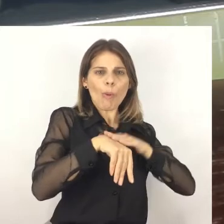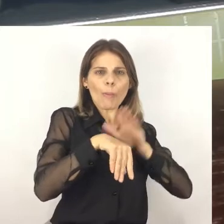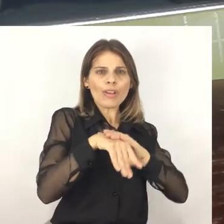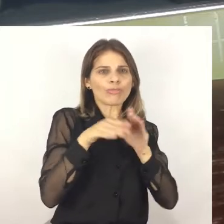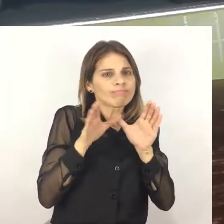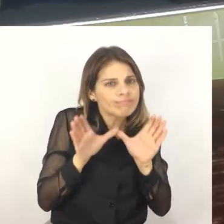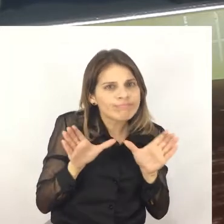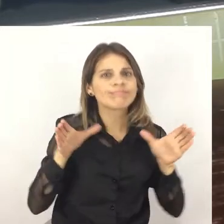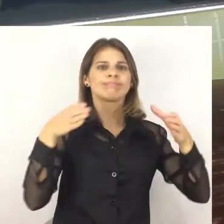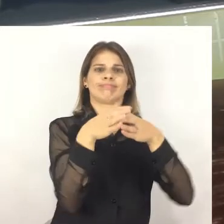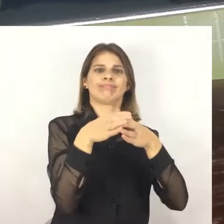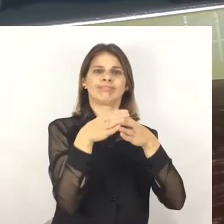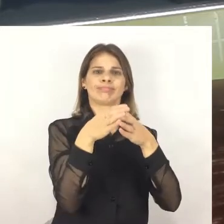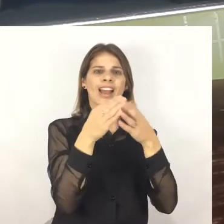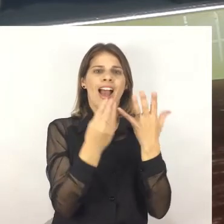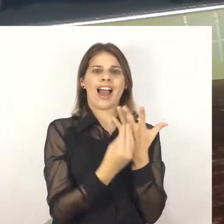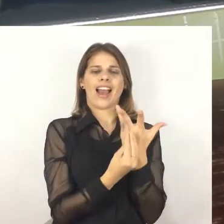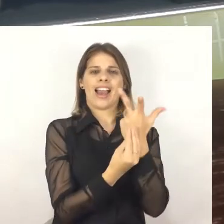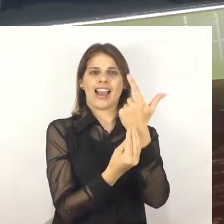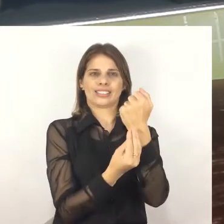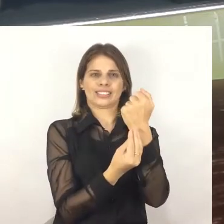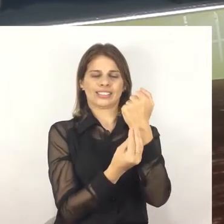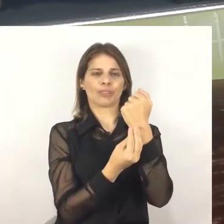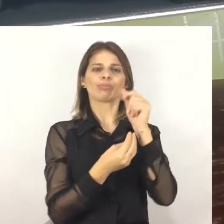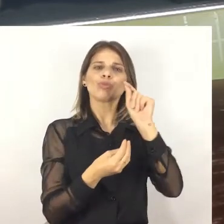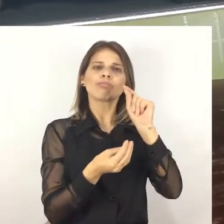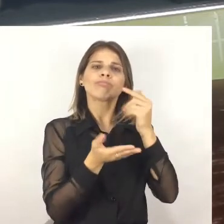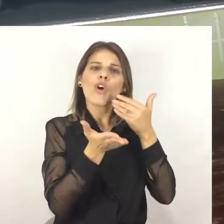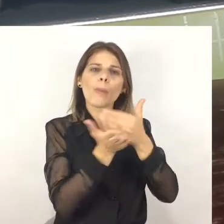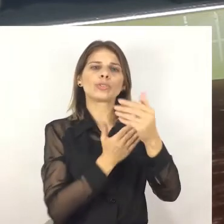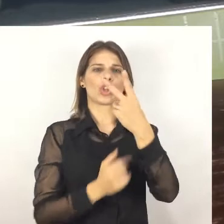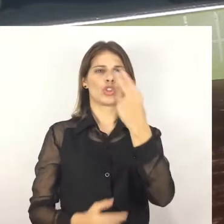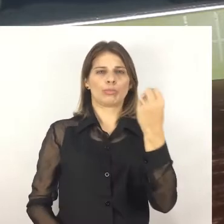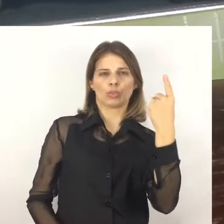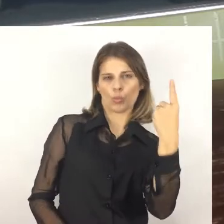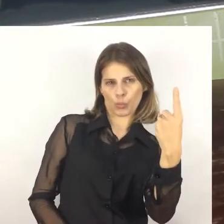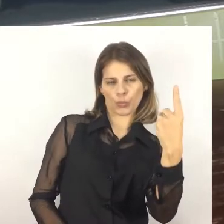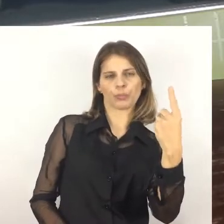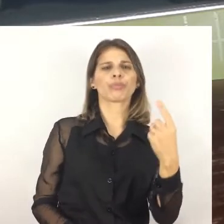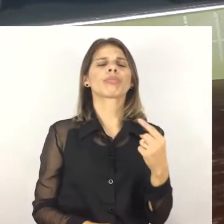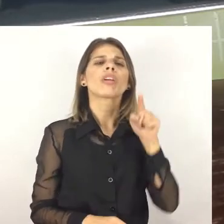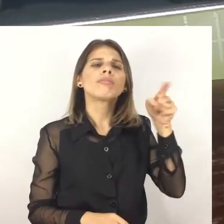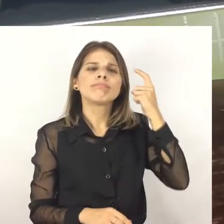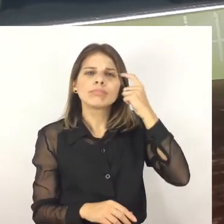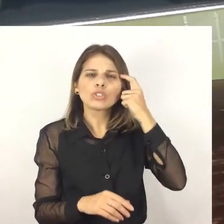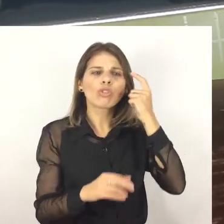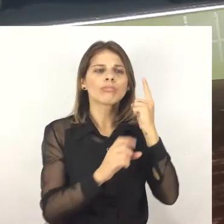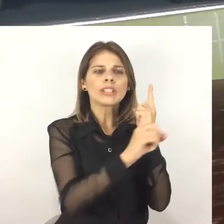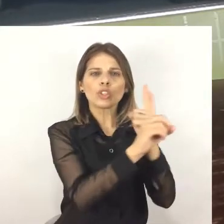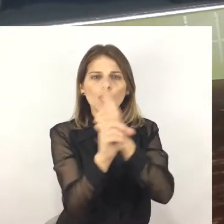é a leitura do mapa astral do Brasil, que a gente fez a partir do dia 7 de setembro, né? Da